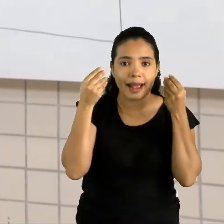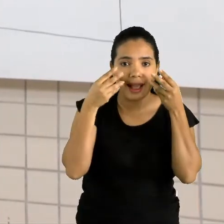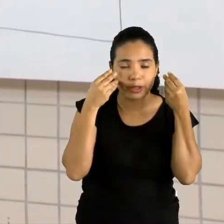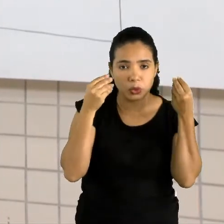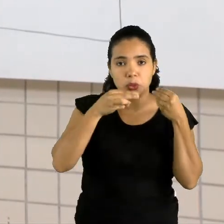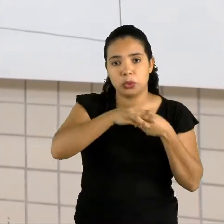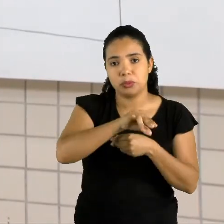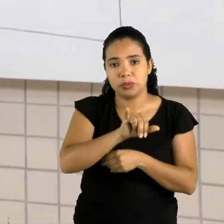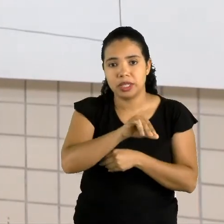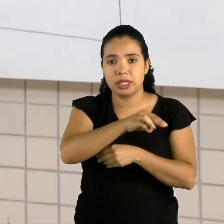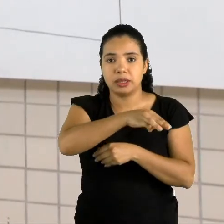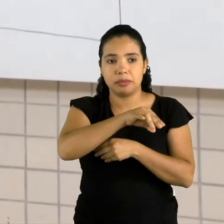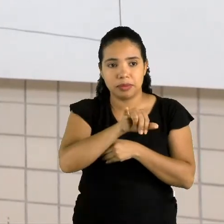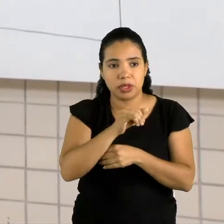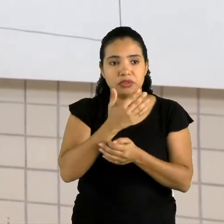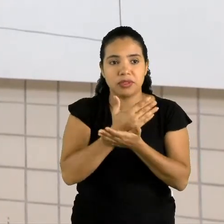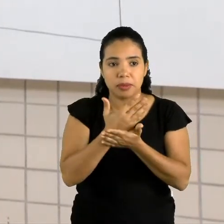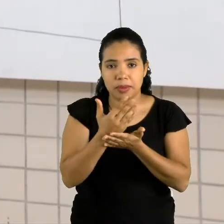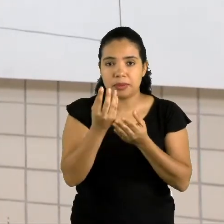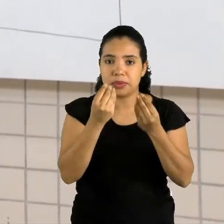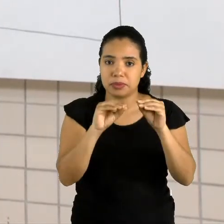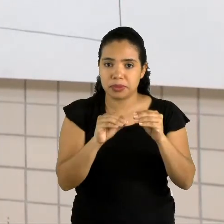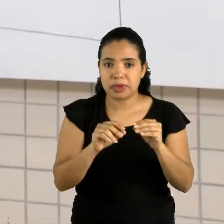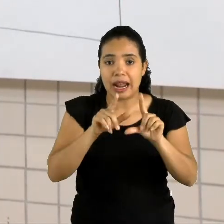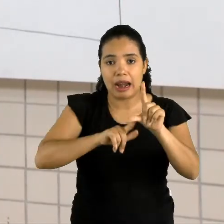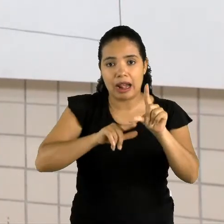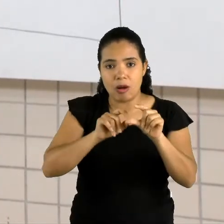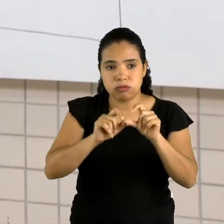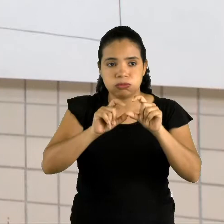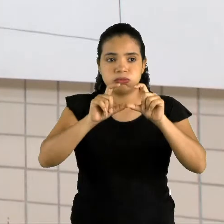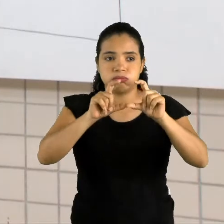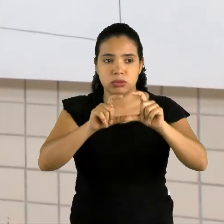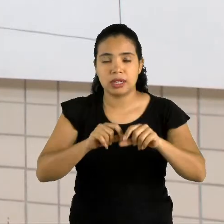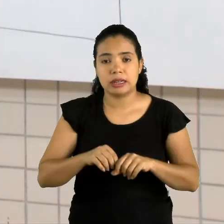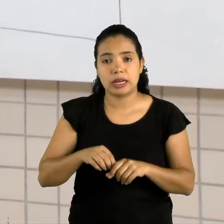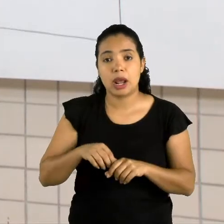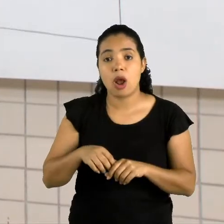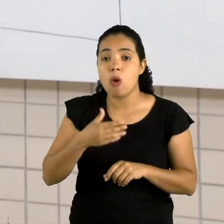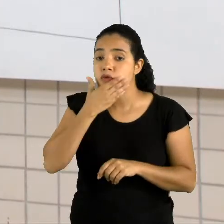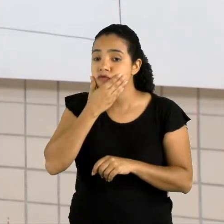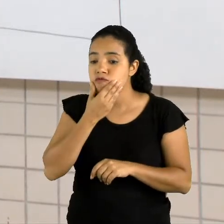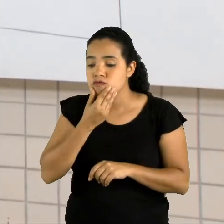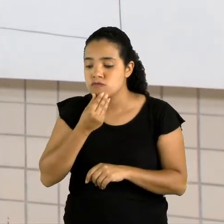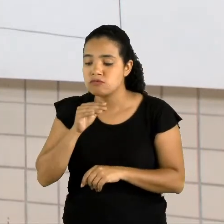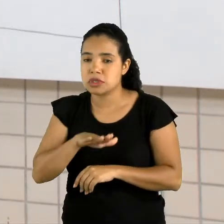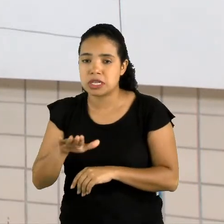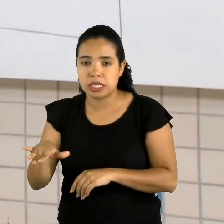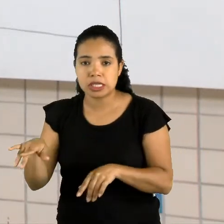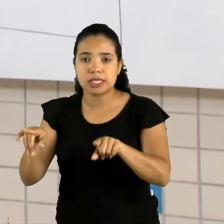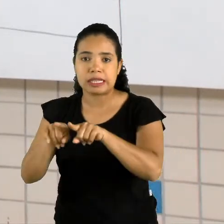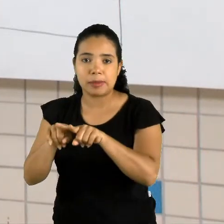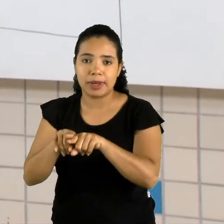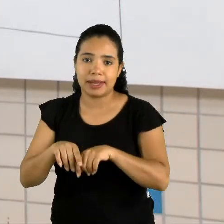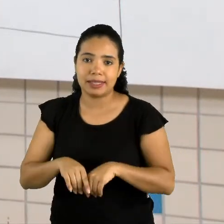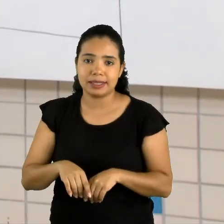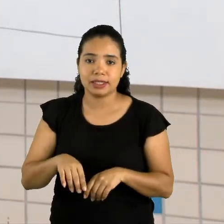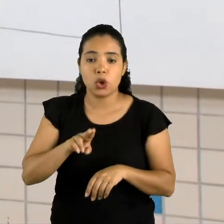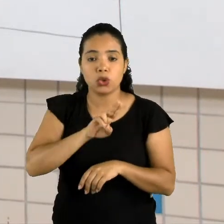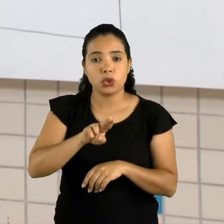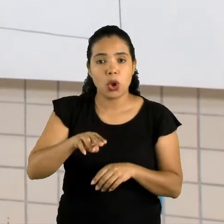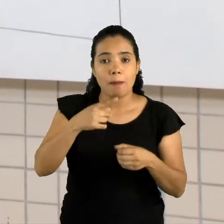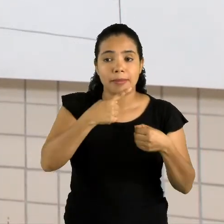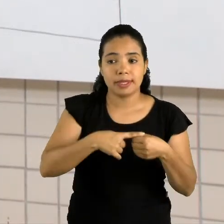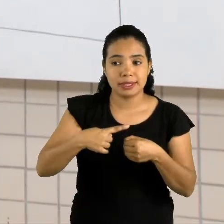começar a escrever a palavra com letra maiúscula. O nome do menino também. O nome de cidade.